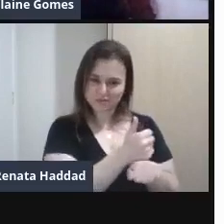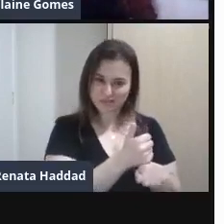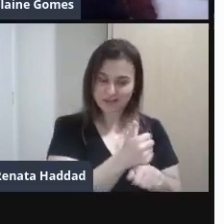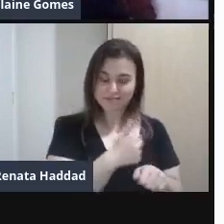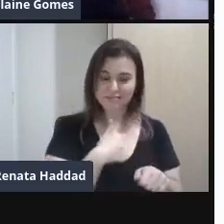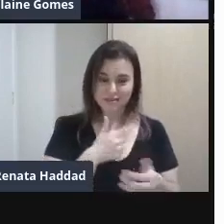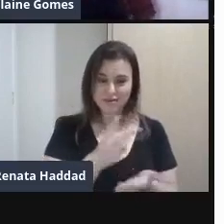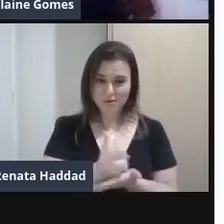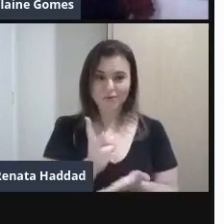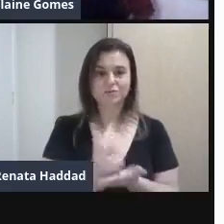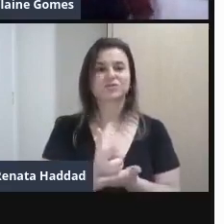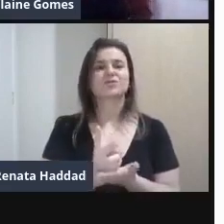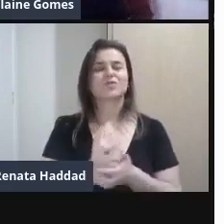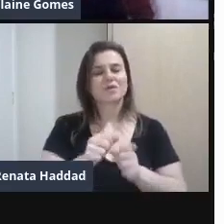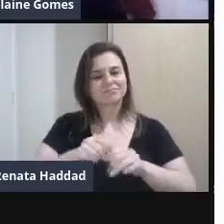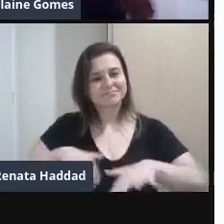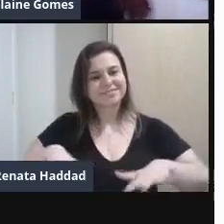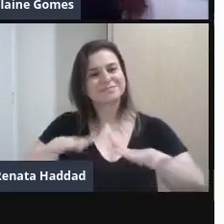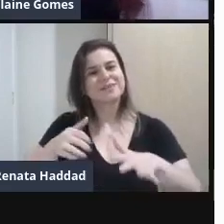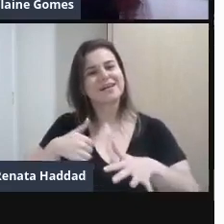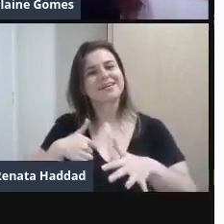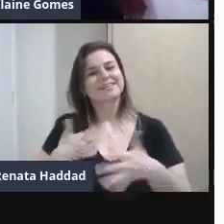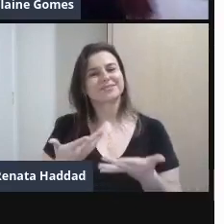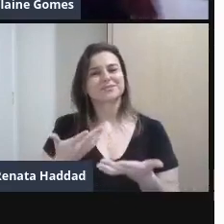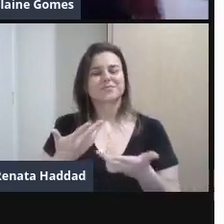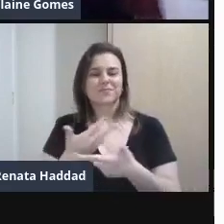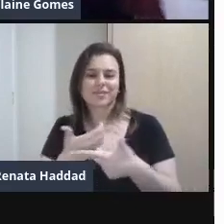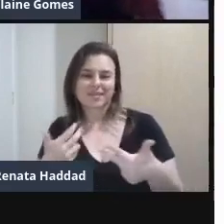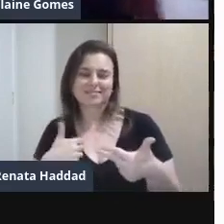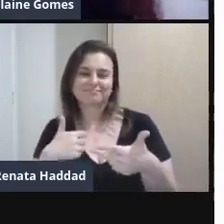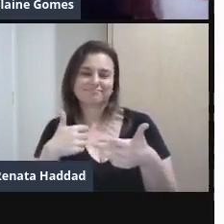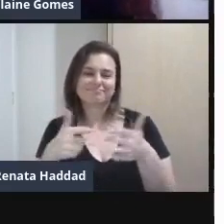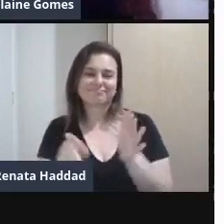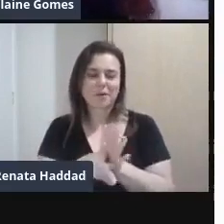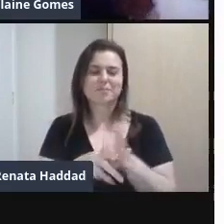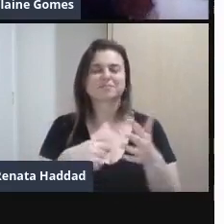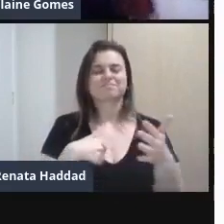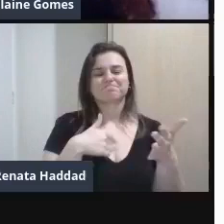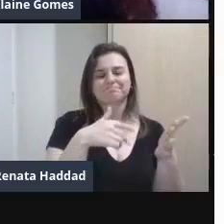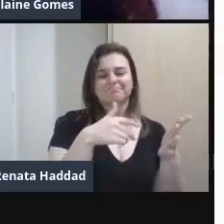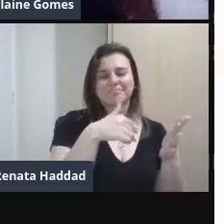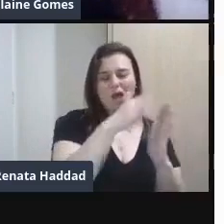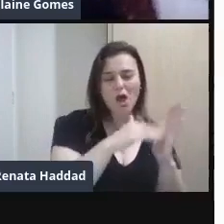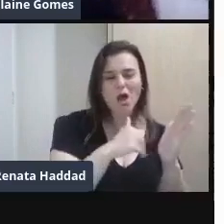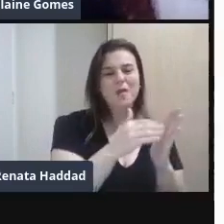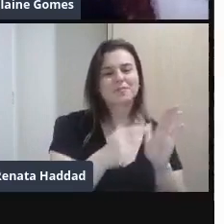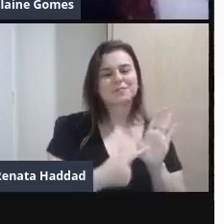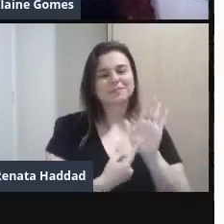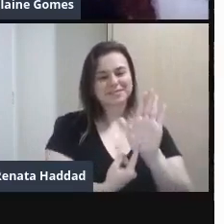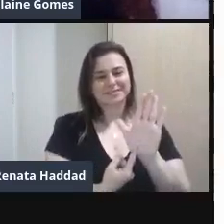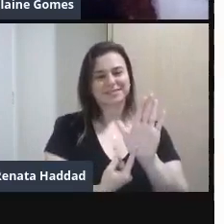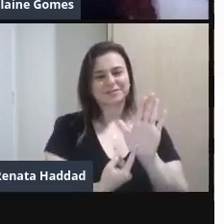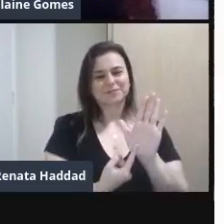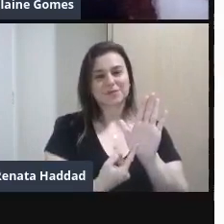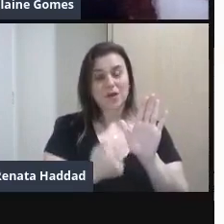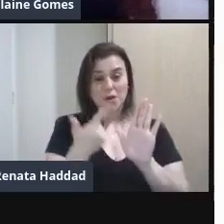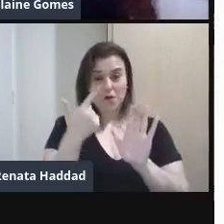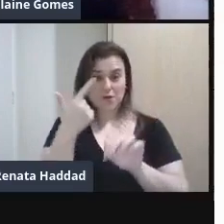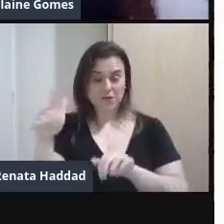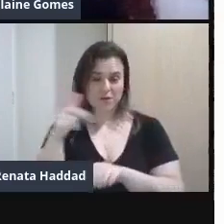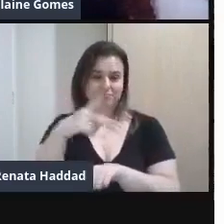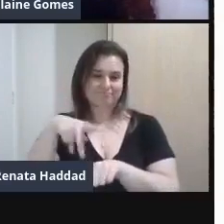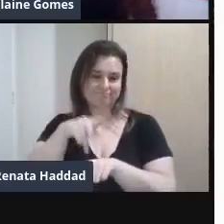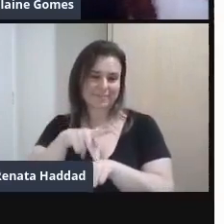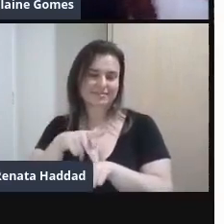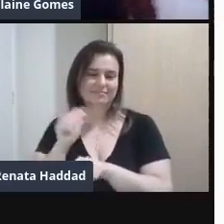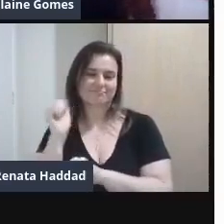Não só Dentro do território Brasileiro Mas também No exterior Nos representando Representando A mulher brasileira Como